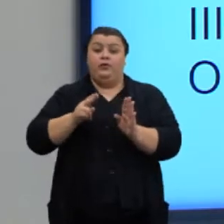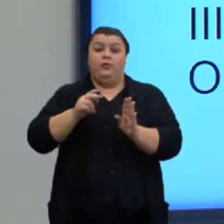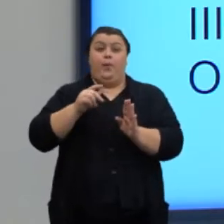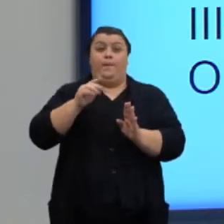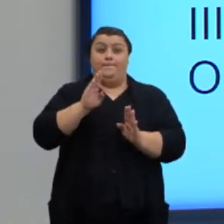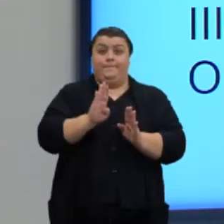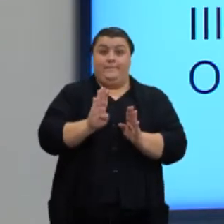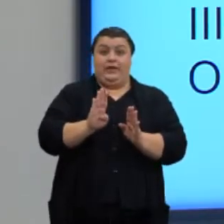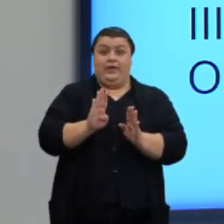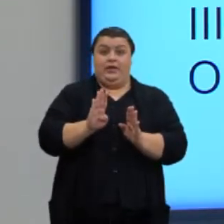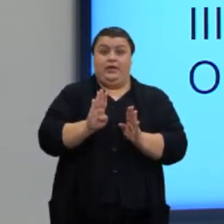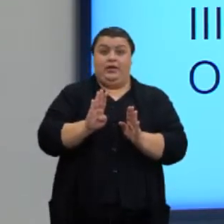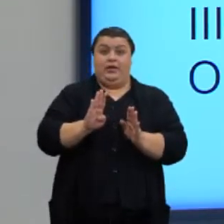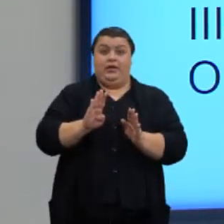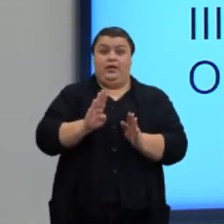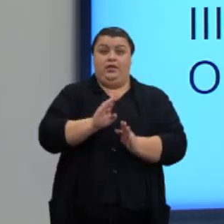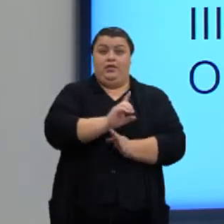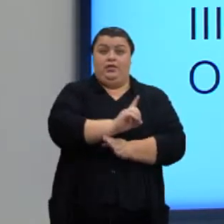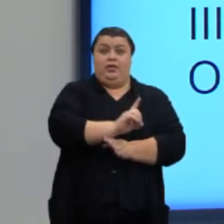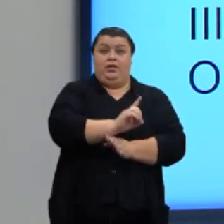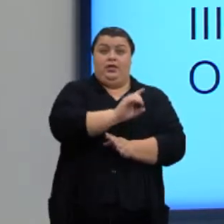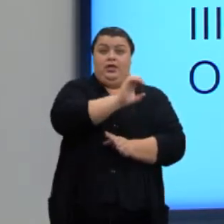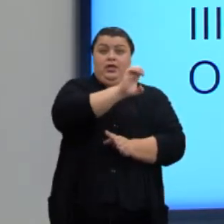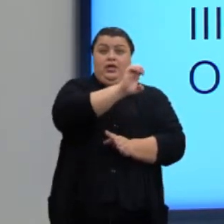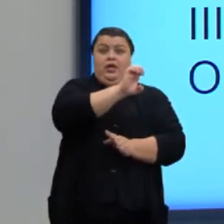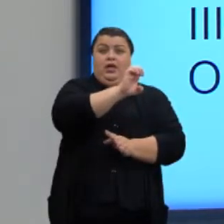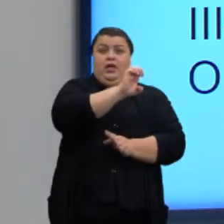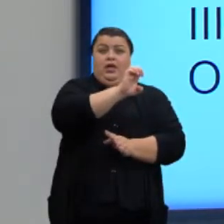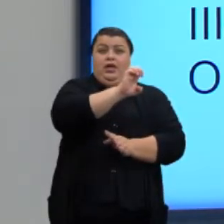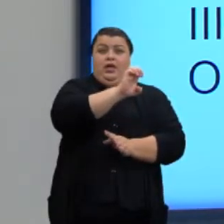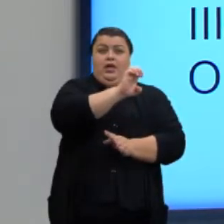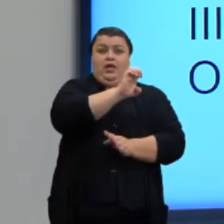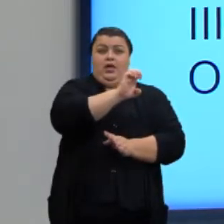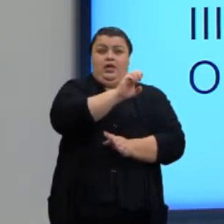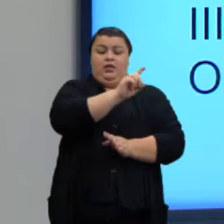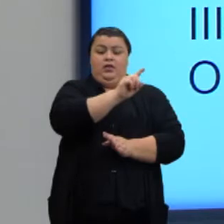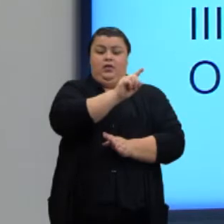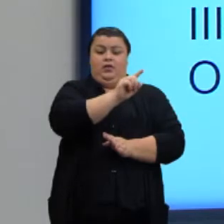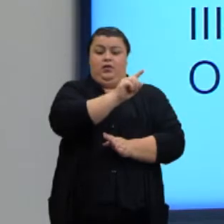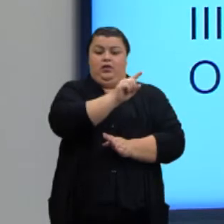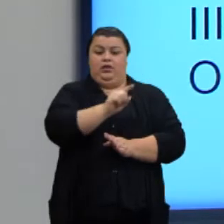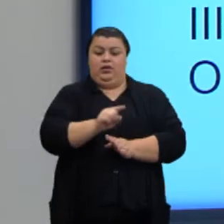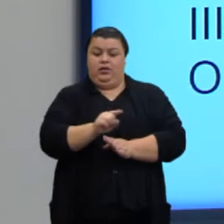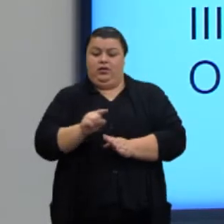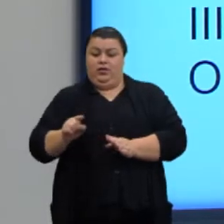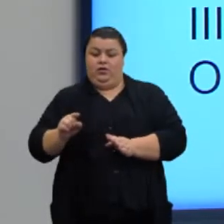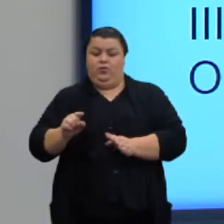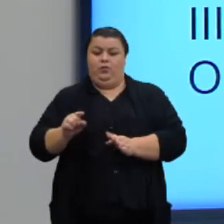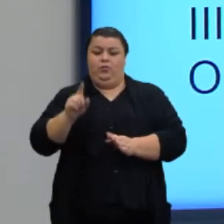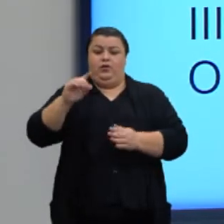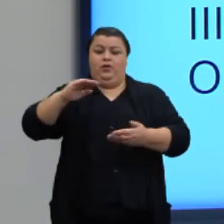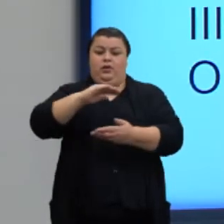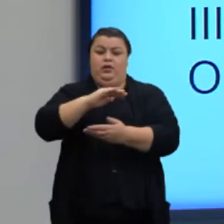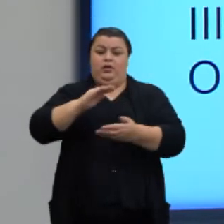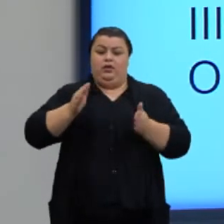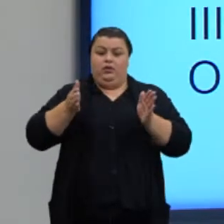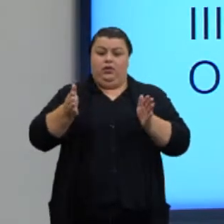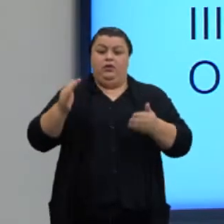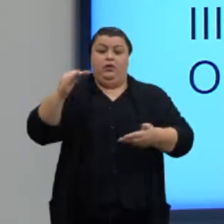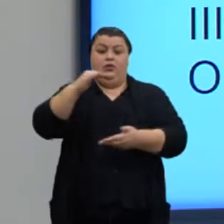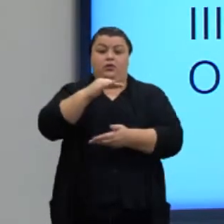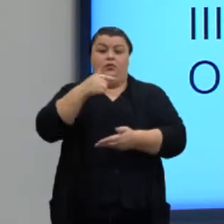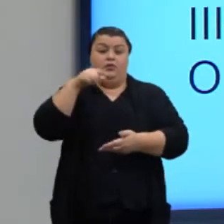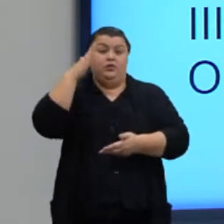BDE. Aqui está o plano, certo? Então, a gente tem que entender esse plano aqui.